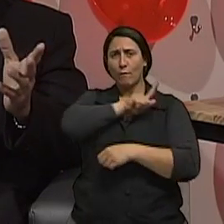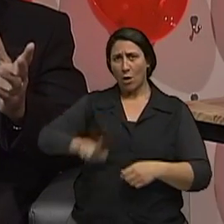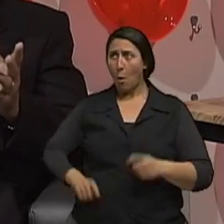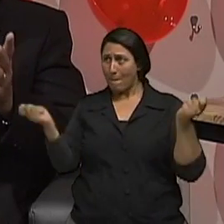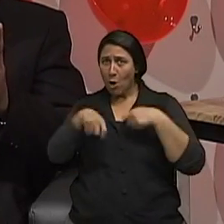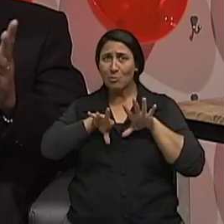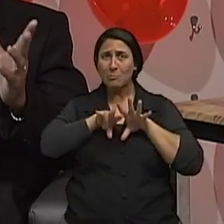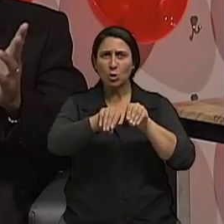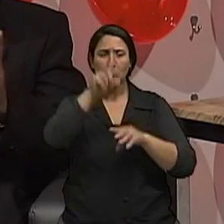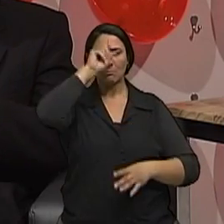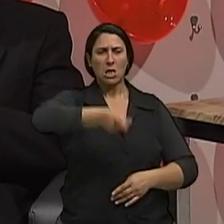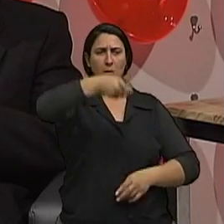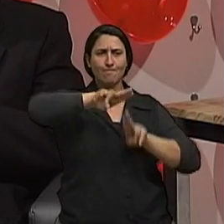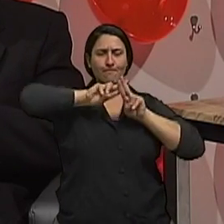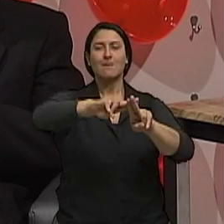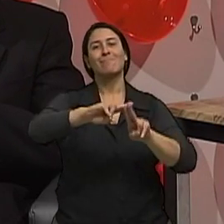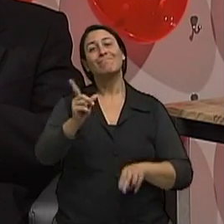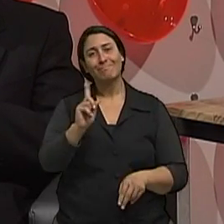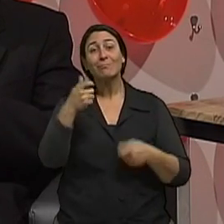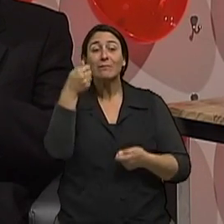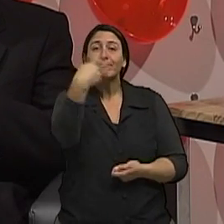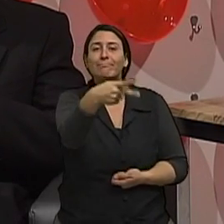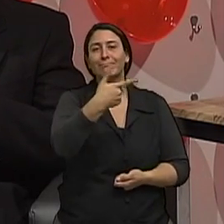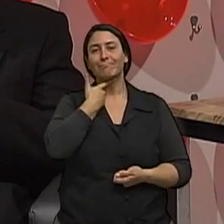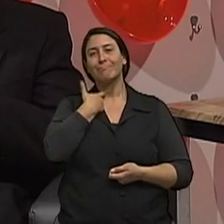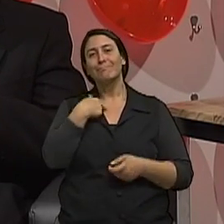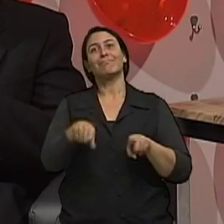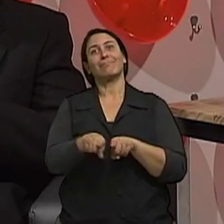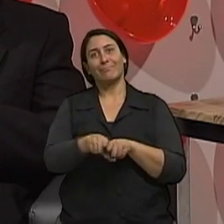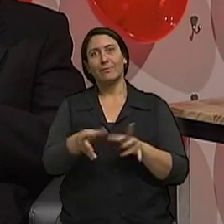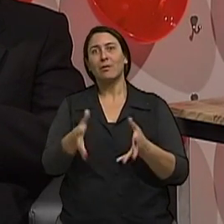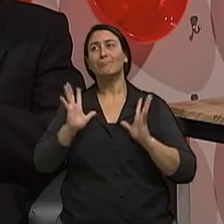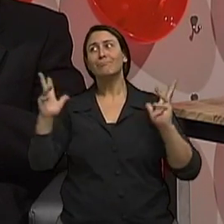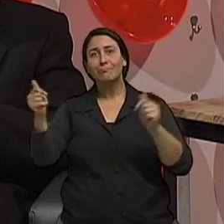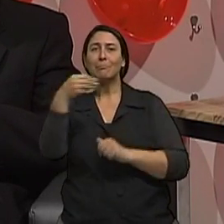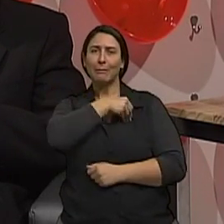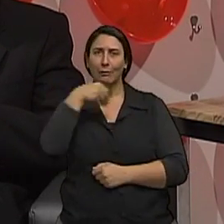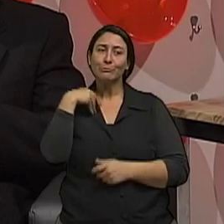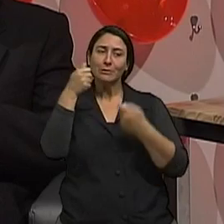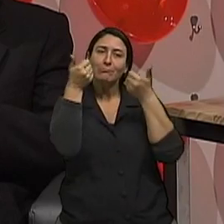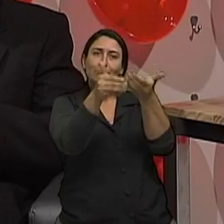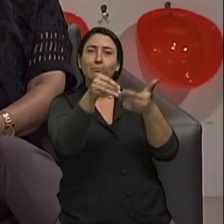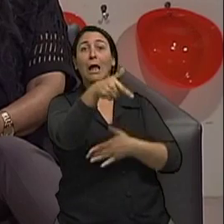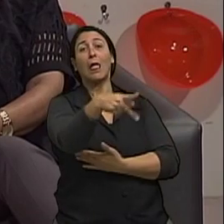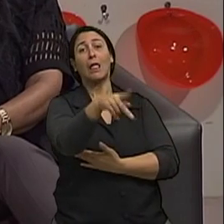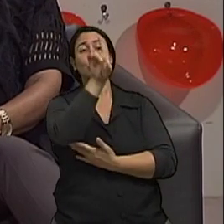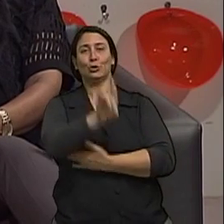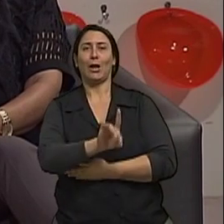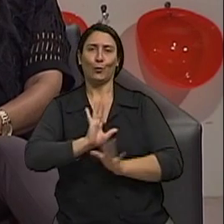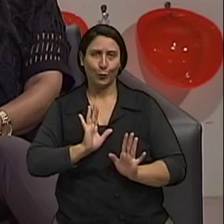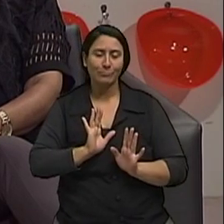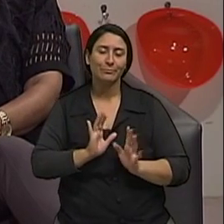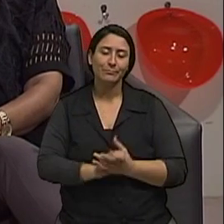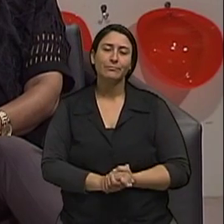Bom, isso é uma questão ética que já foge, inclusive, ao domínio exclusivamente médico e começa a entrar no direito. Perfeito, perfeito, claro. Mas